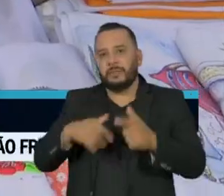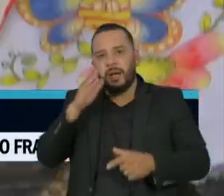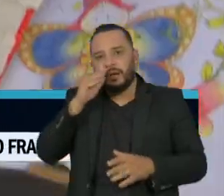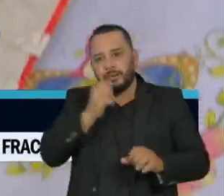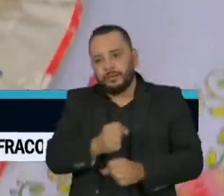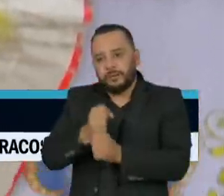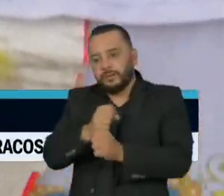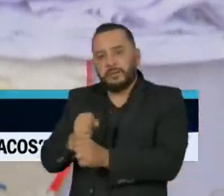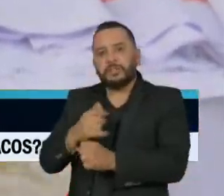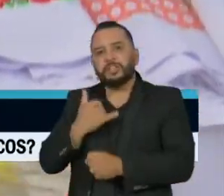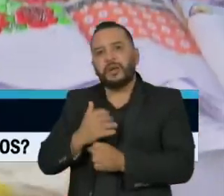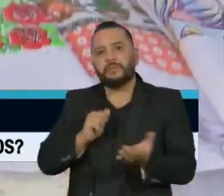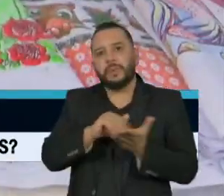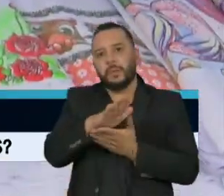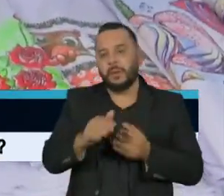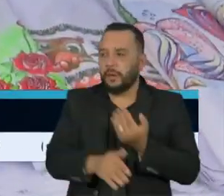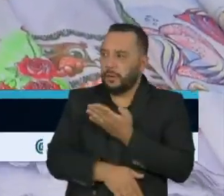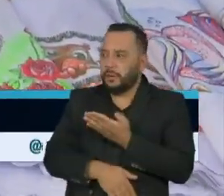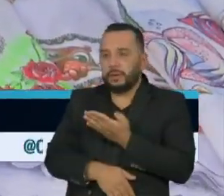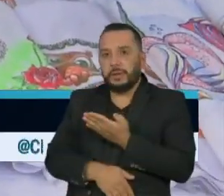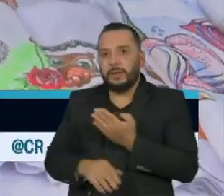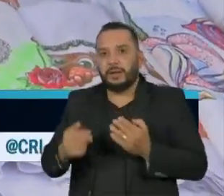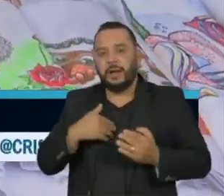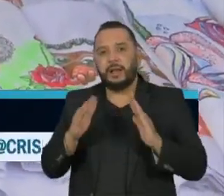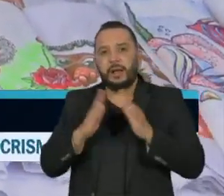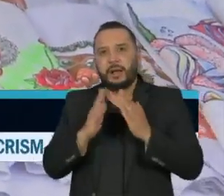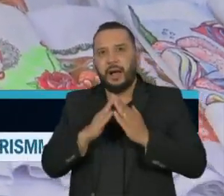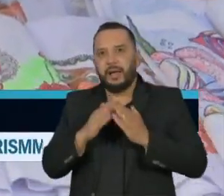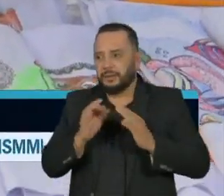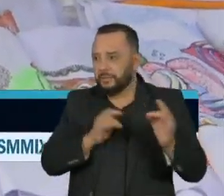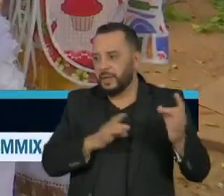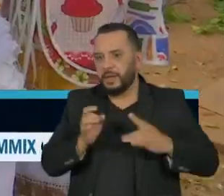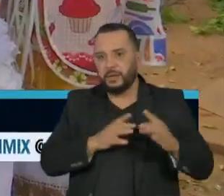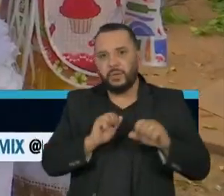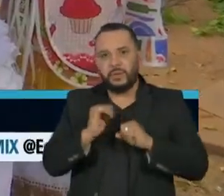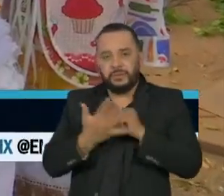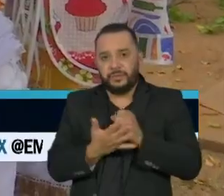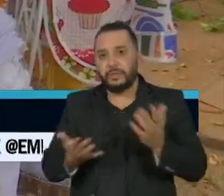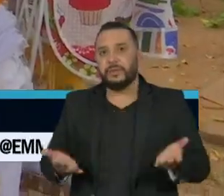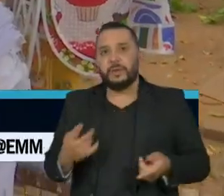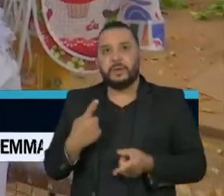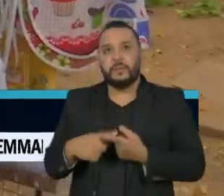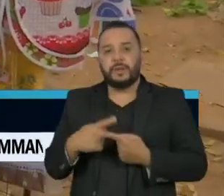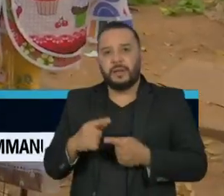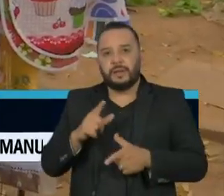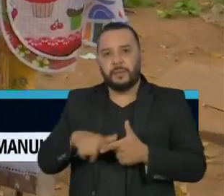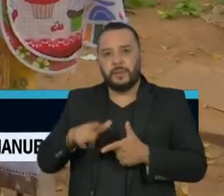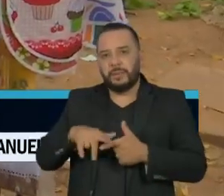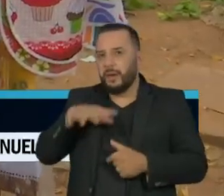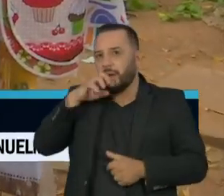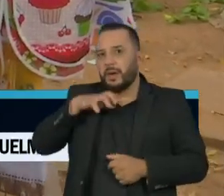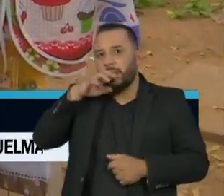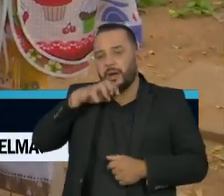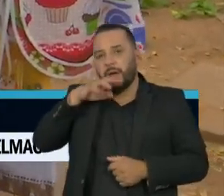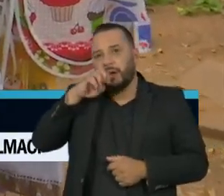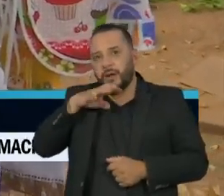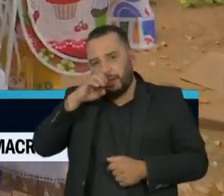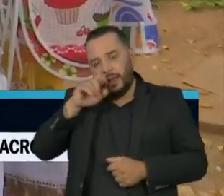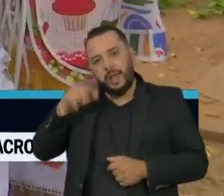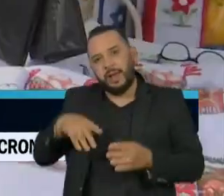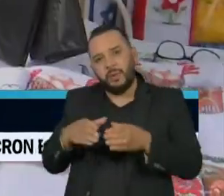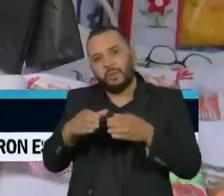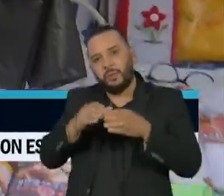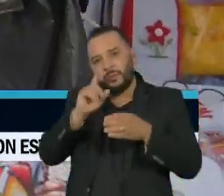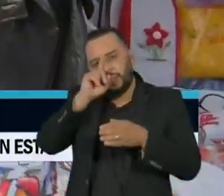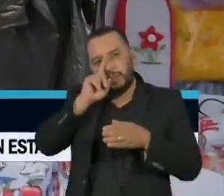foi dispensada pela patroa. No início, ficou em casa com medo da pandemia, porque tem problemas respiratórios e com isso é considerada